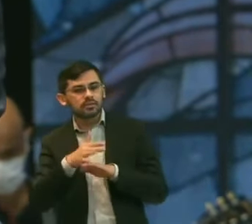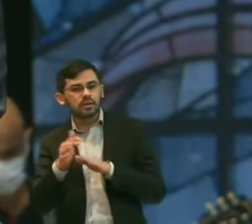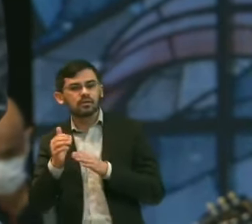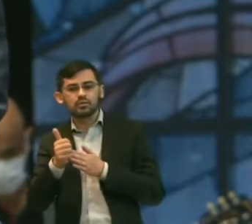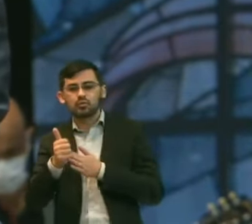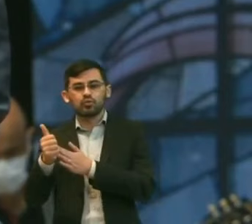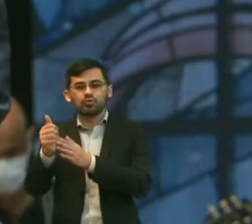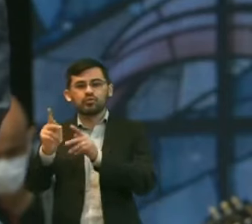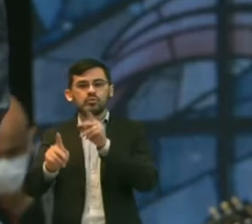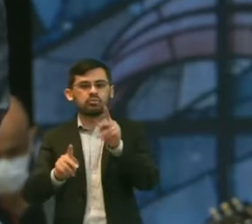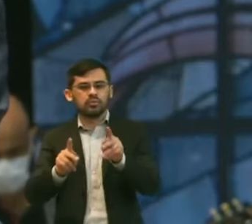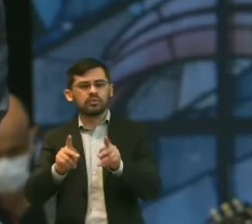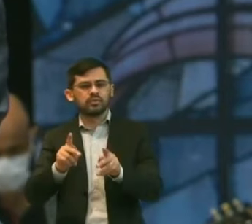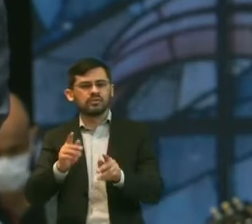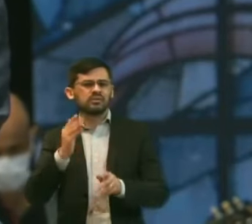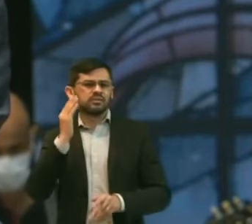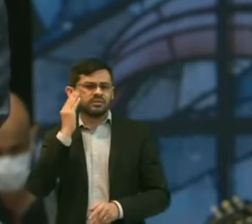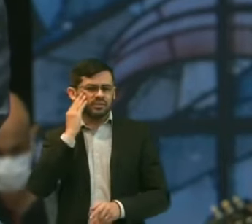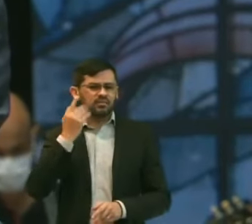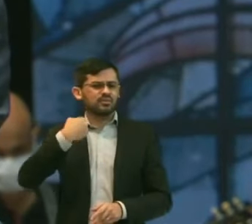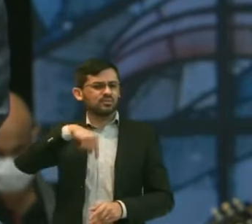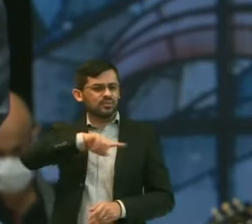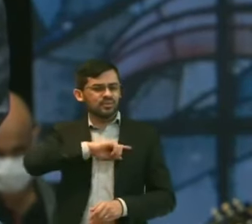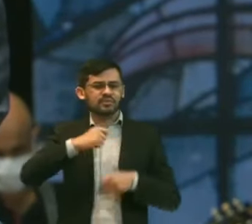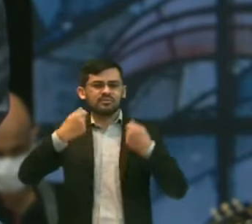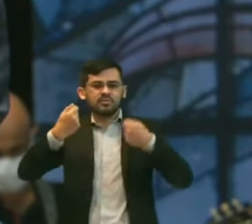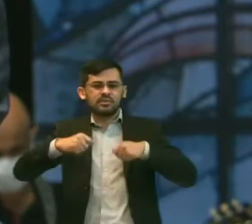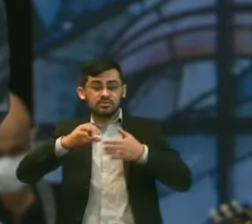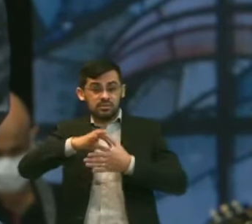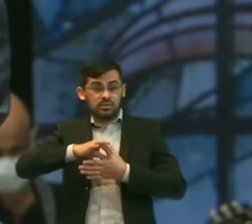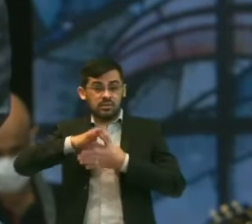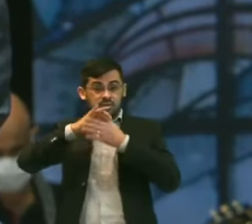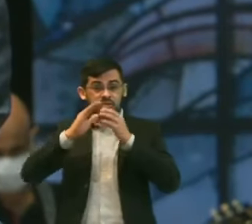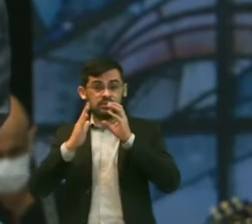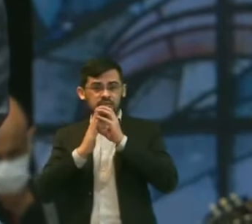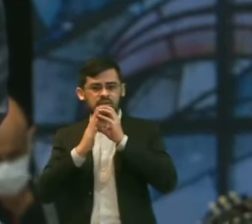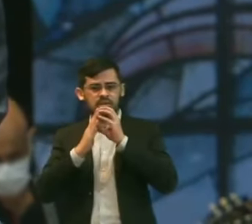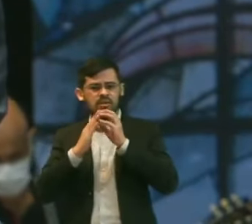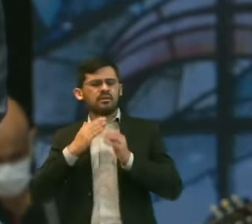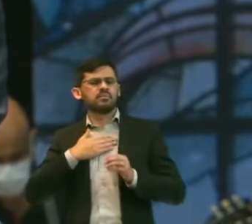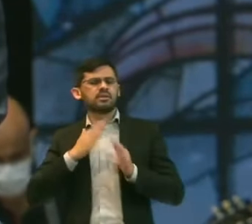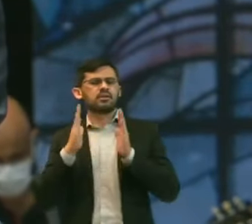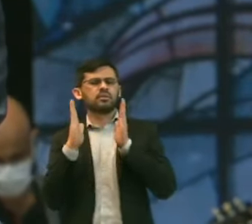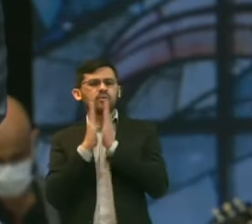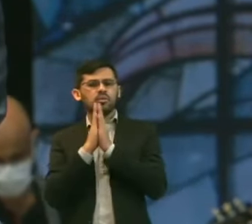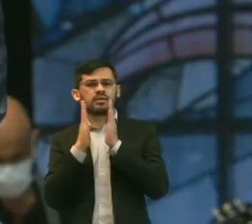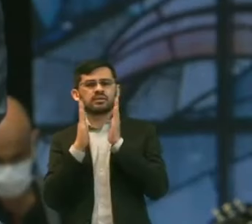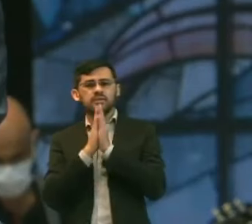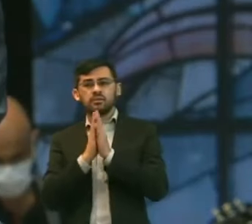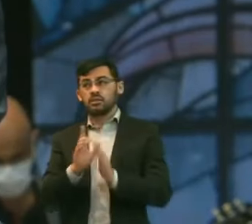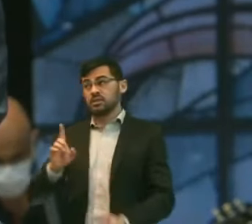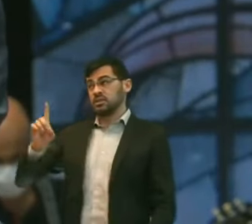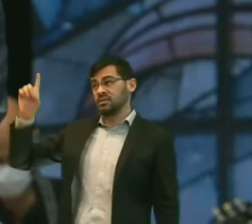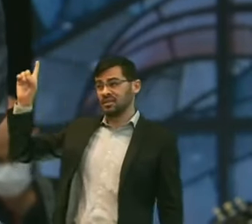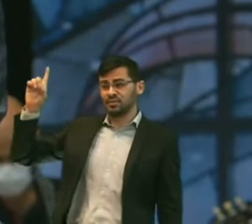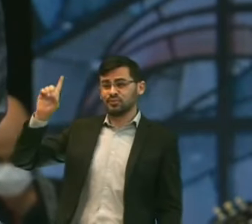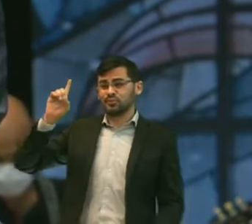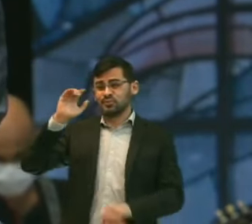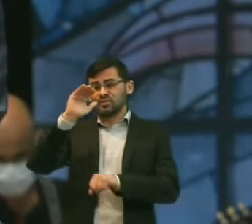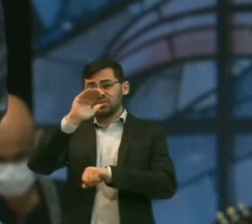Nós Estamos Precisando De líderes De céu A minha Oração É que Deus Levante Pelo menos 500